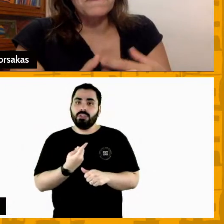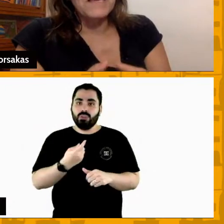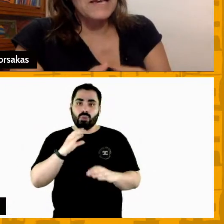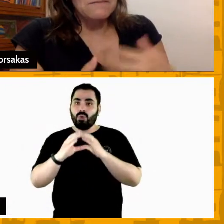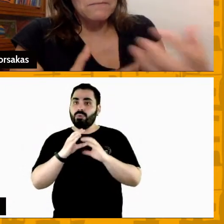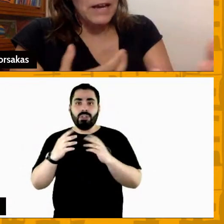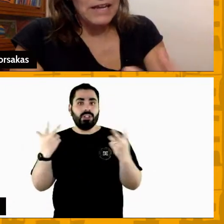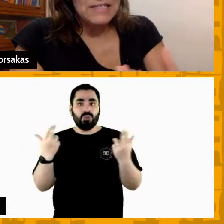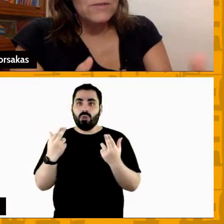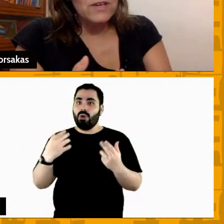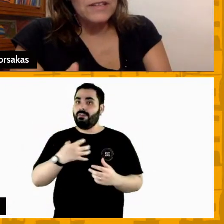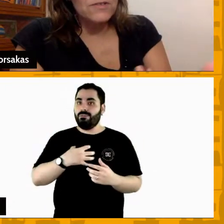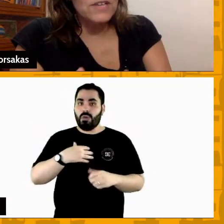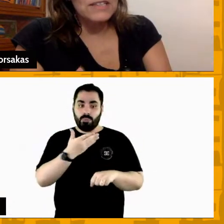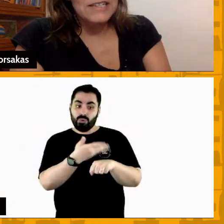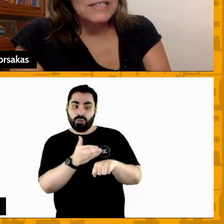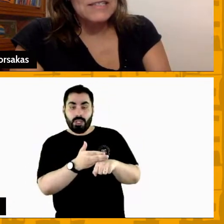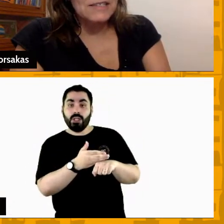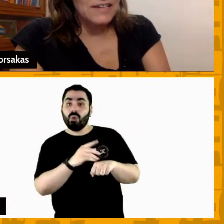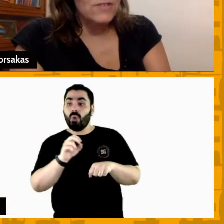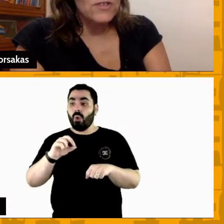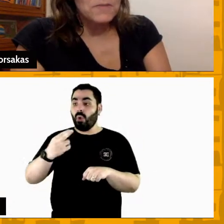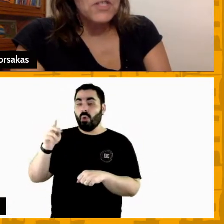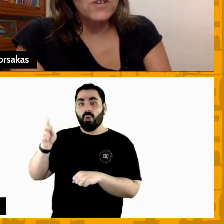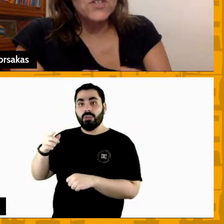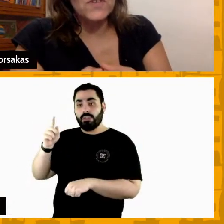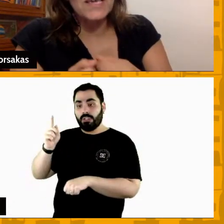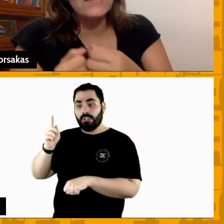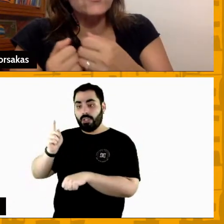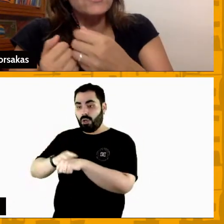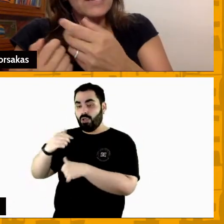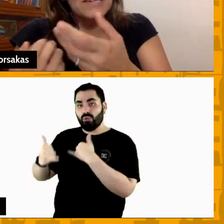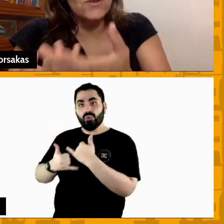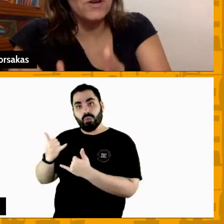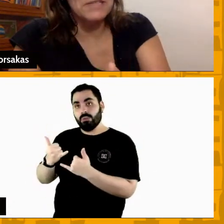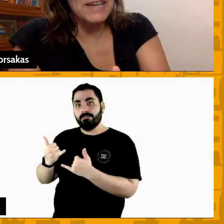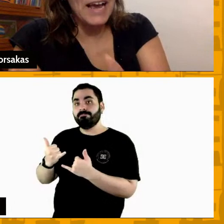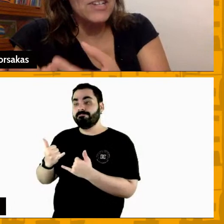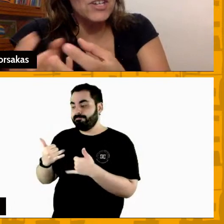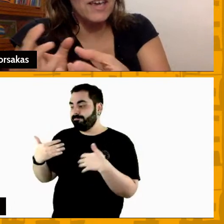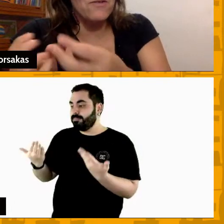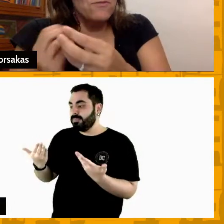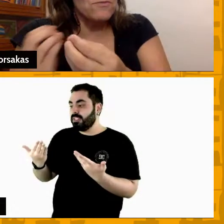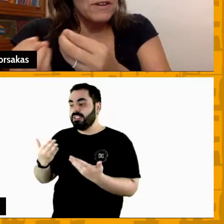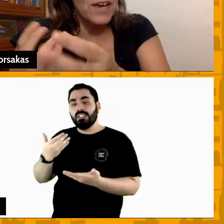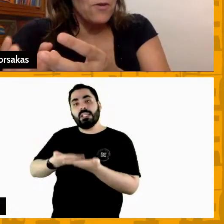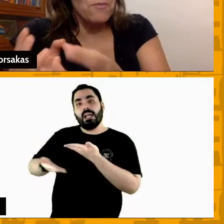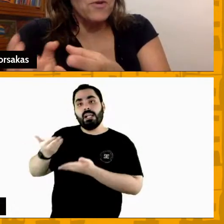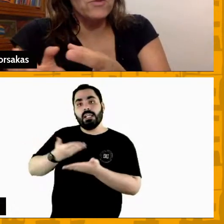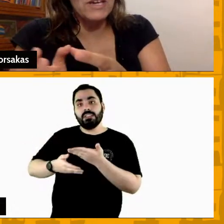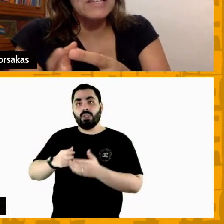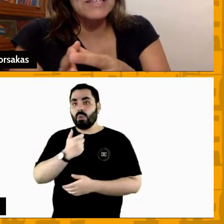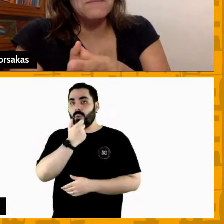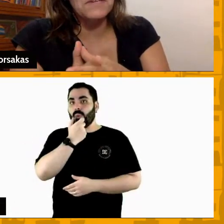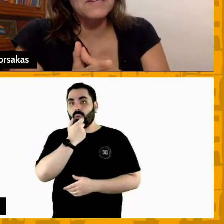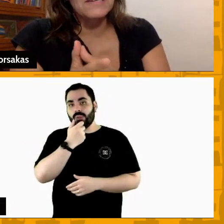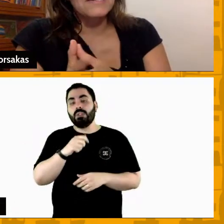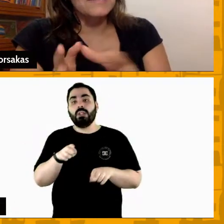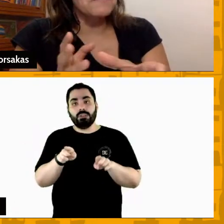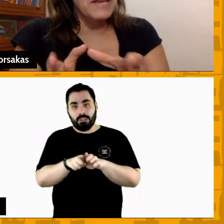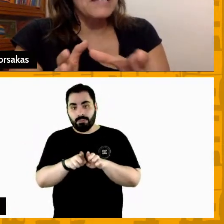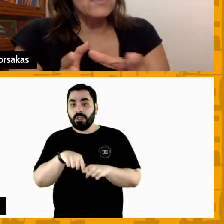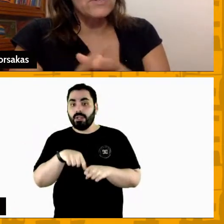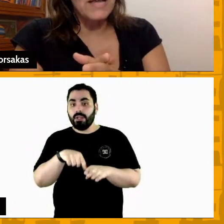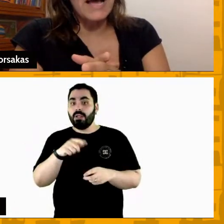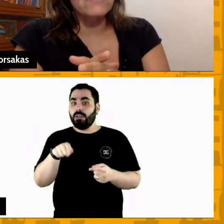jogo a relação entre os atletas e treinadores imagino que é diferente a relação com a arbitragem é um ponto aí sempre